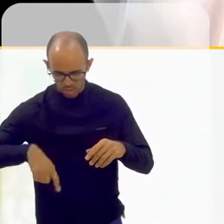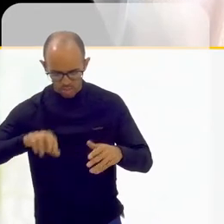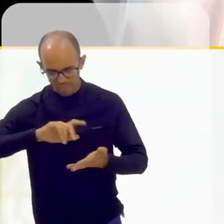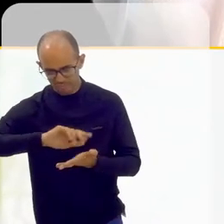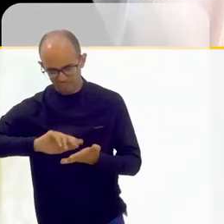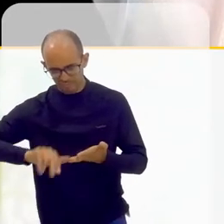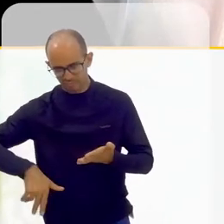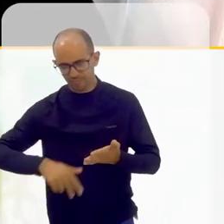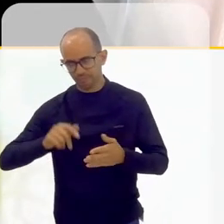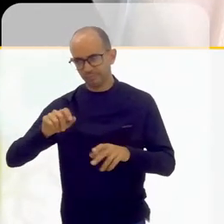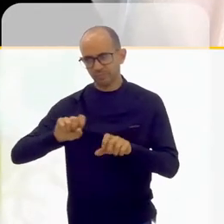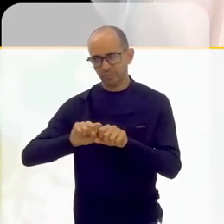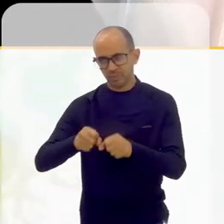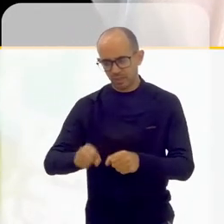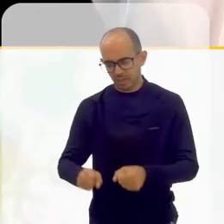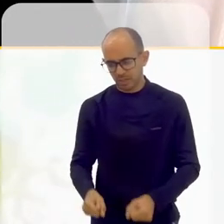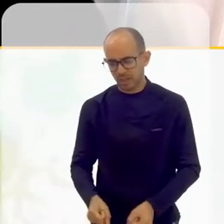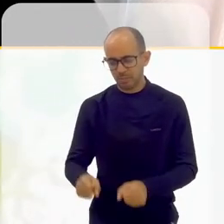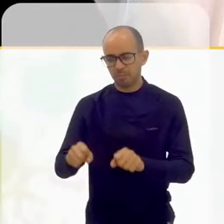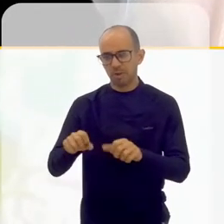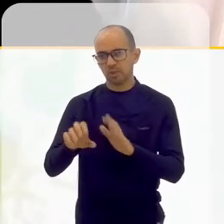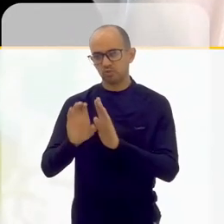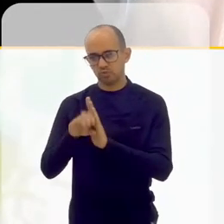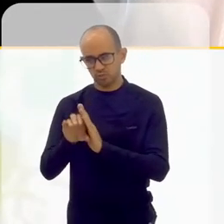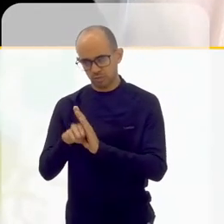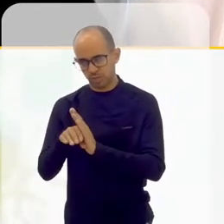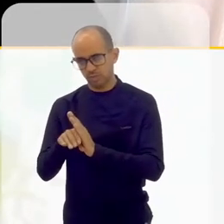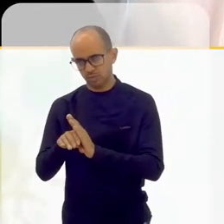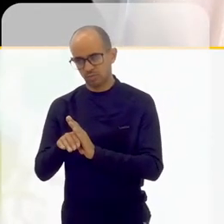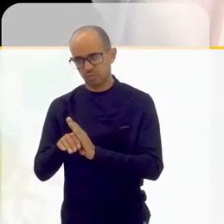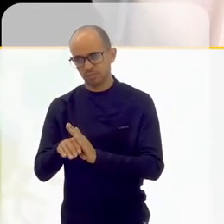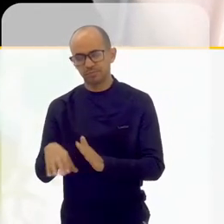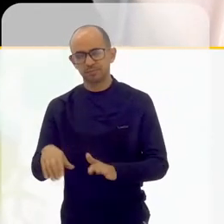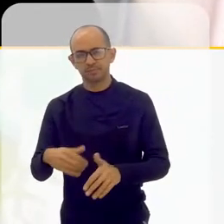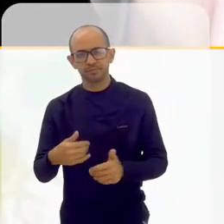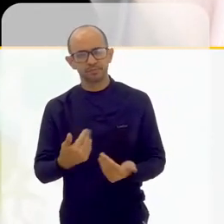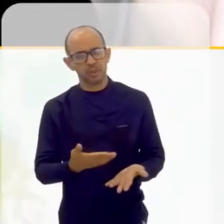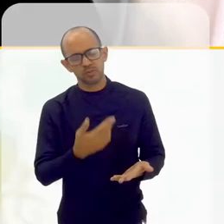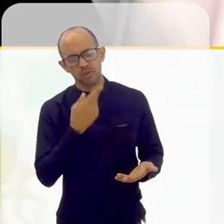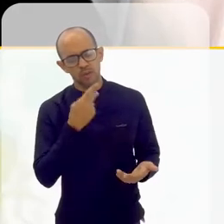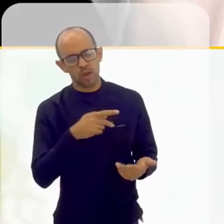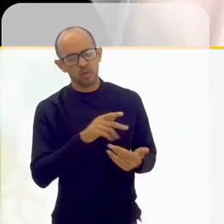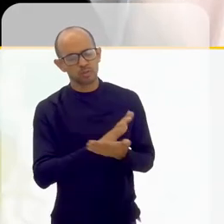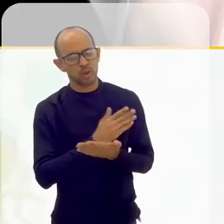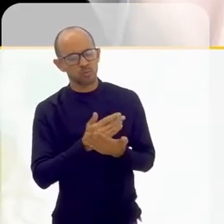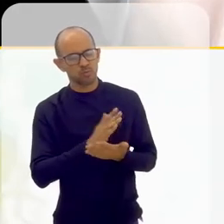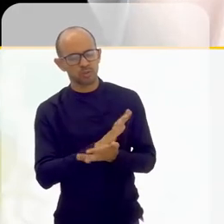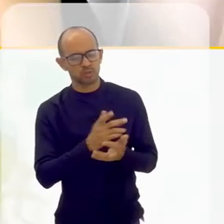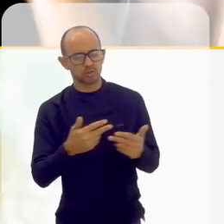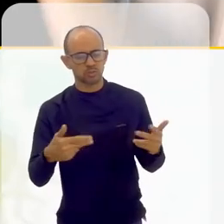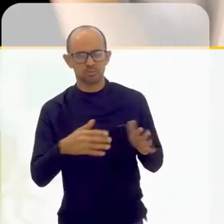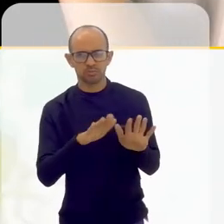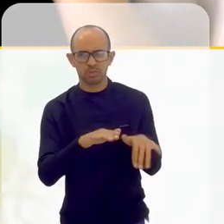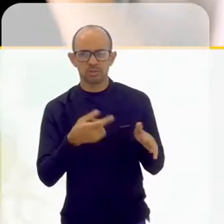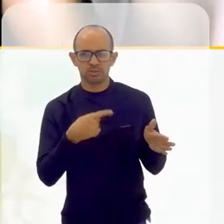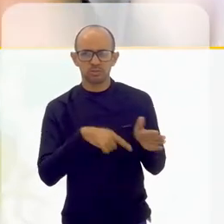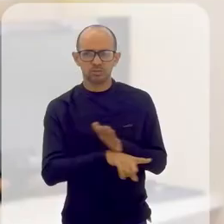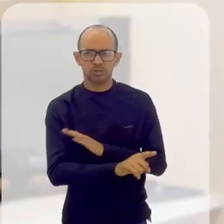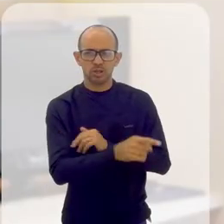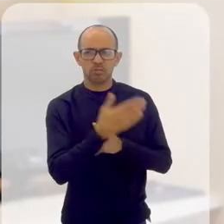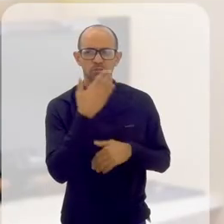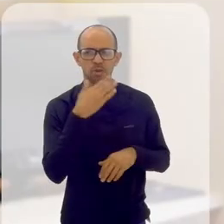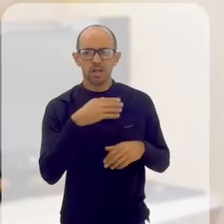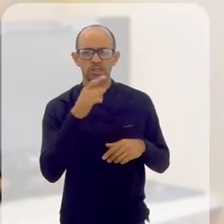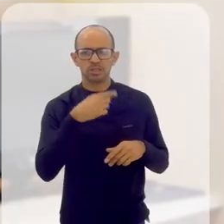que são muitos paradigmas que são quebrados dentro desse processo. Você já falou de algumas coisas, mas eu queria saber